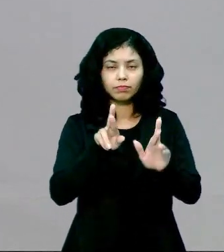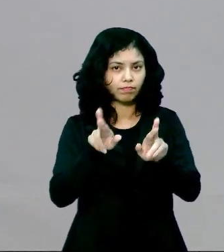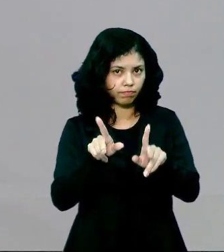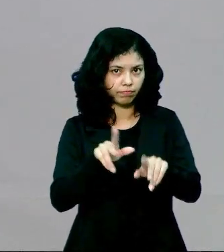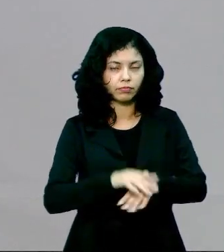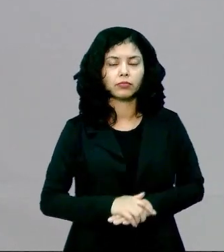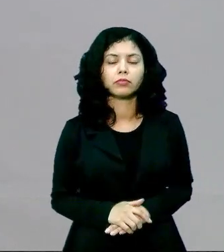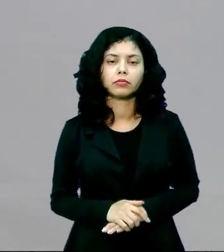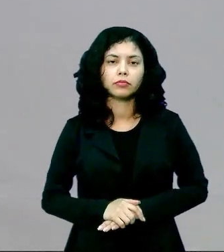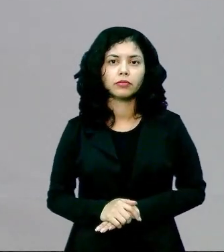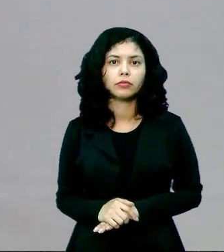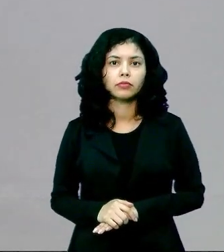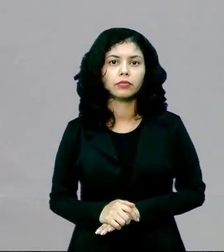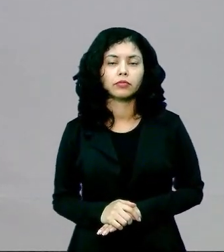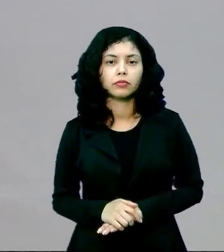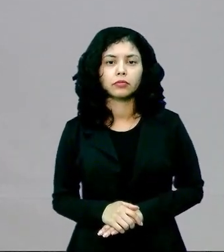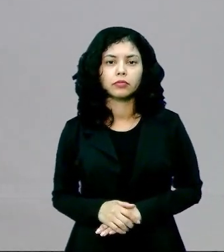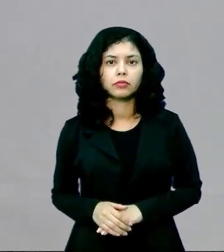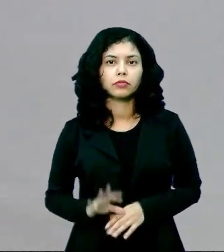gêneros. Vamos